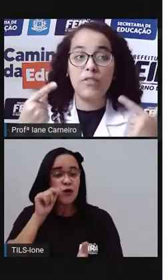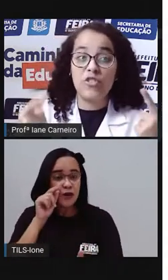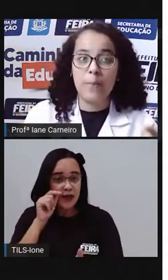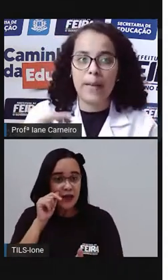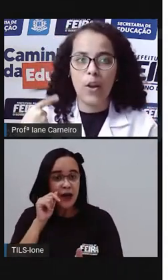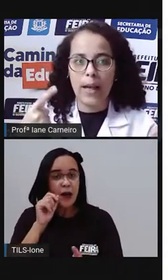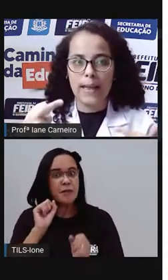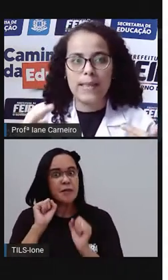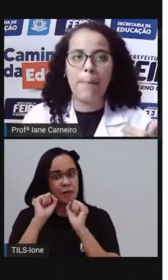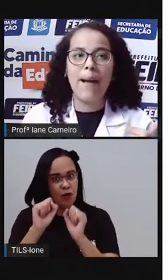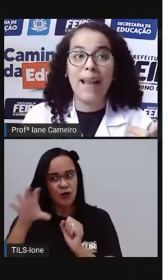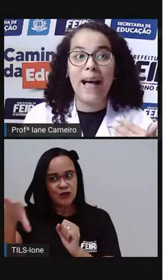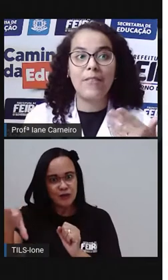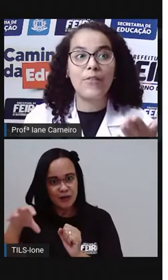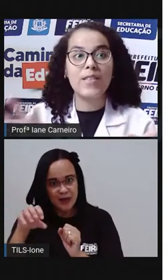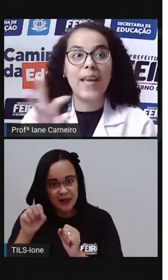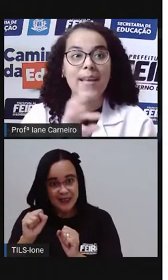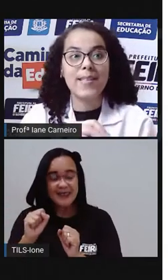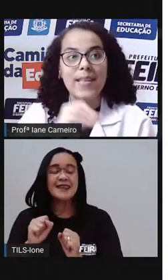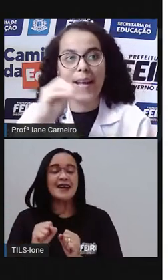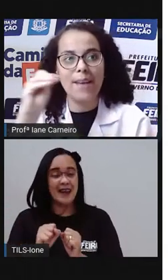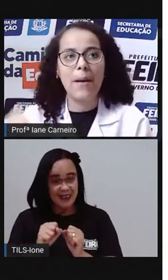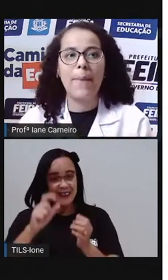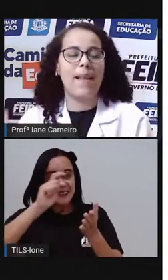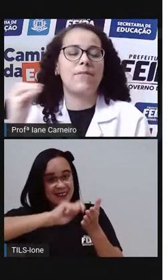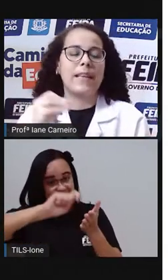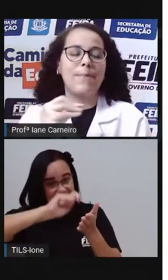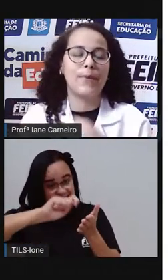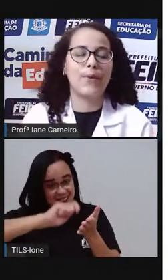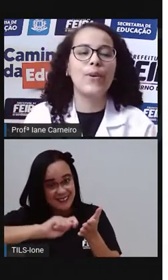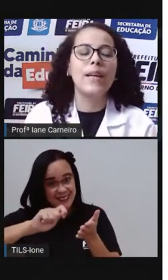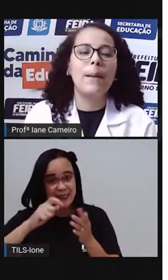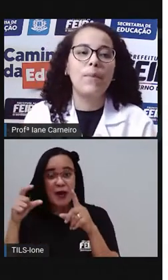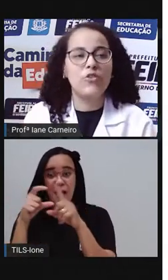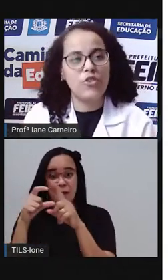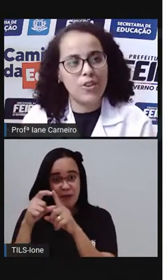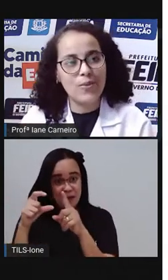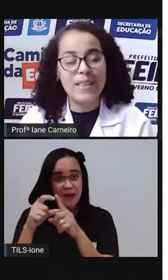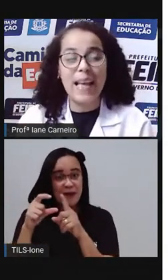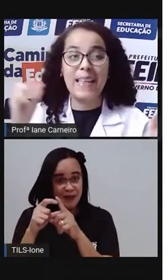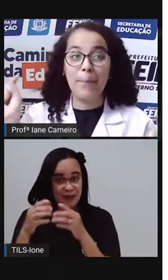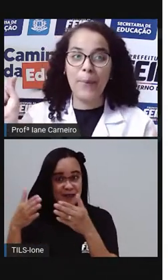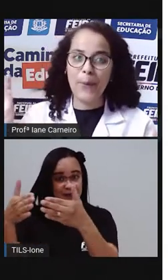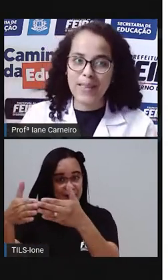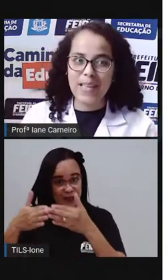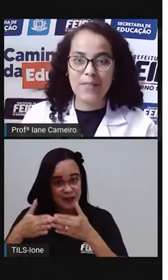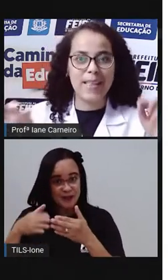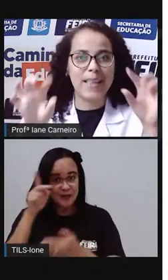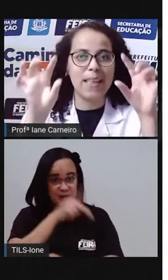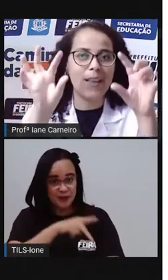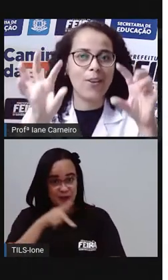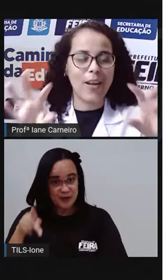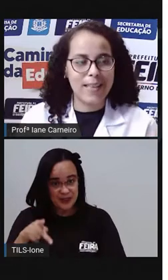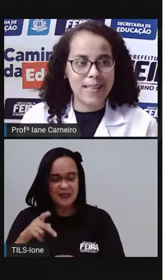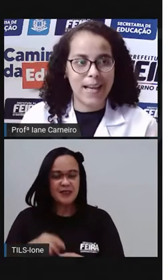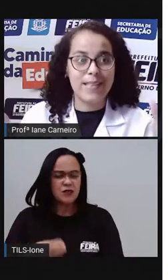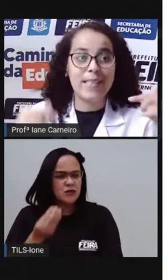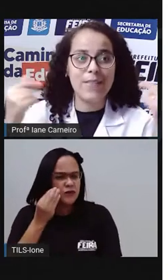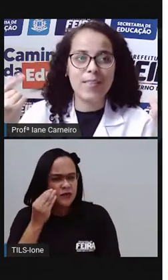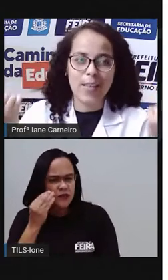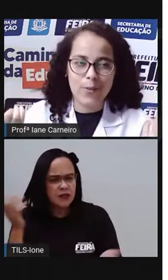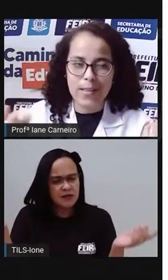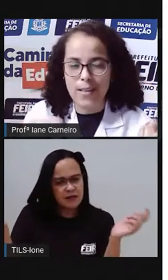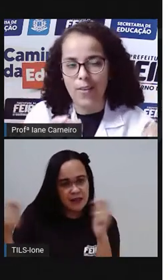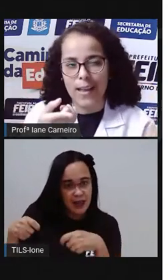quando a prova pedir para localizar a palavra, você escreve a palavra que a prova pediu e aí depois, né, você tenta localizar,